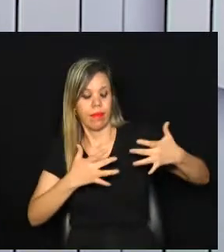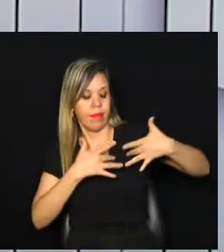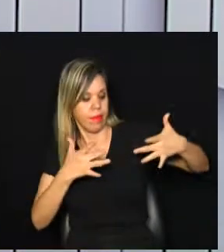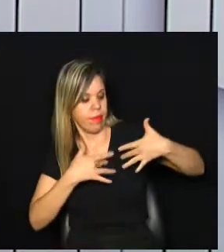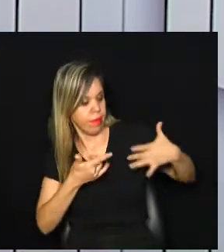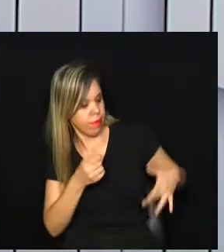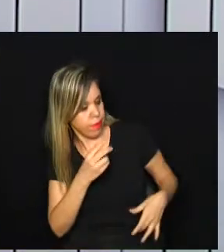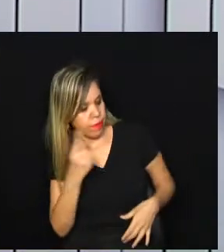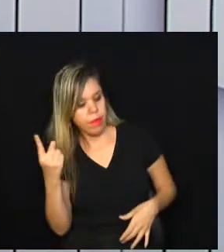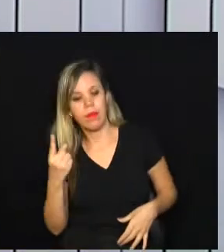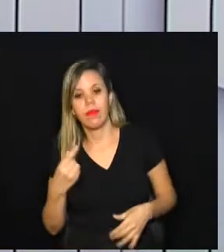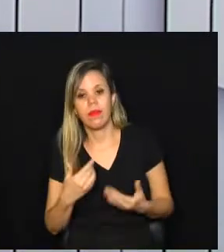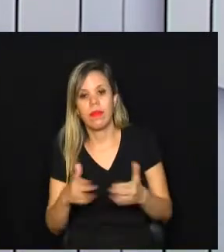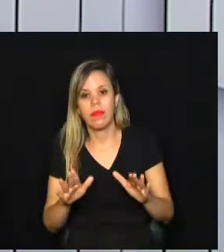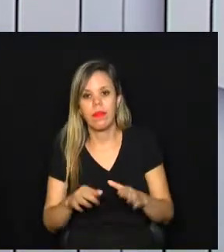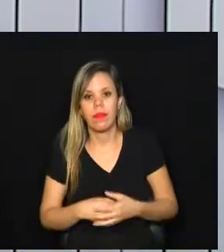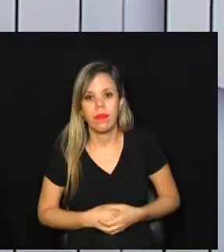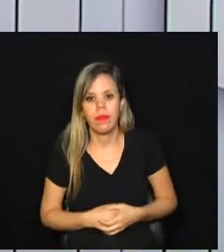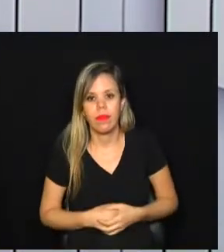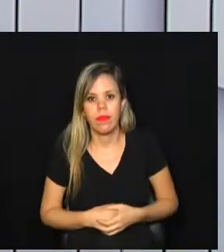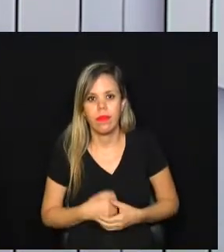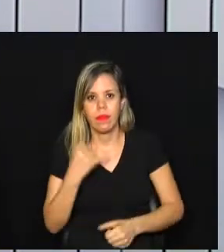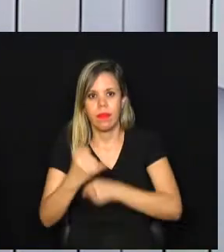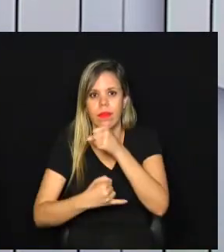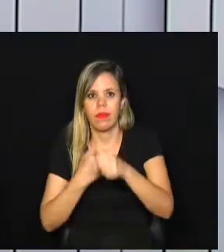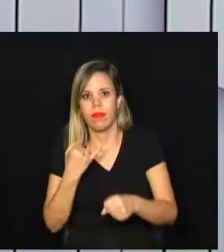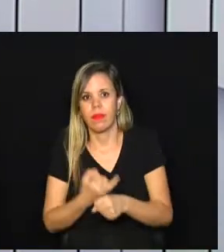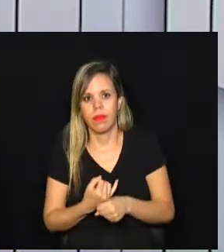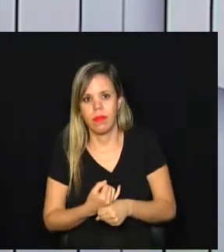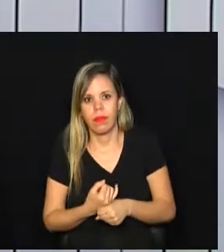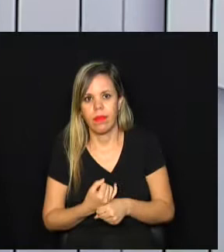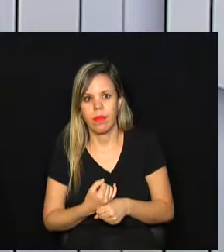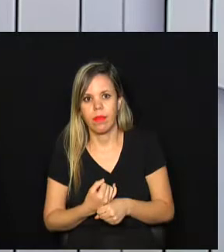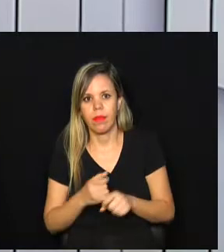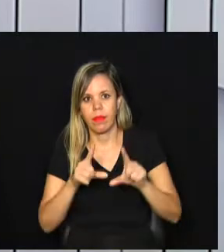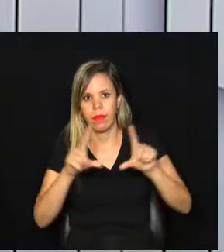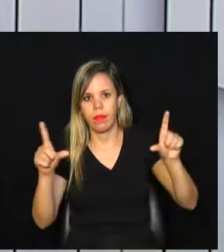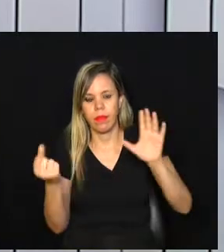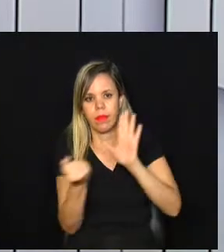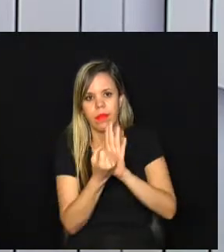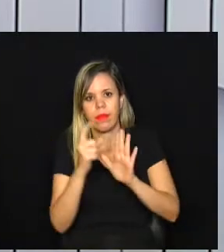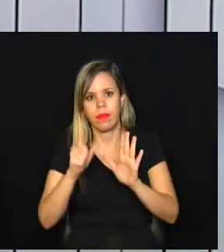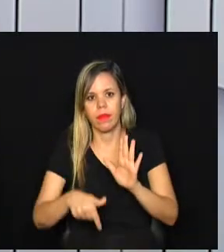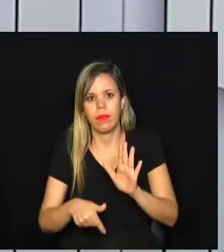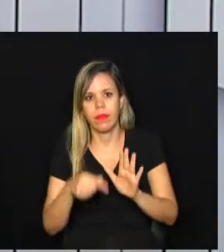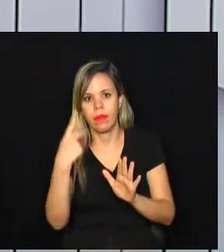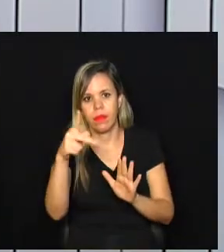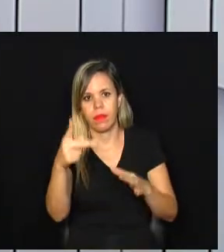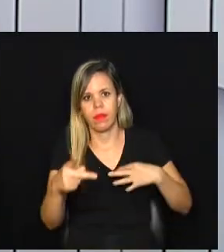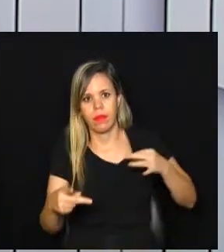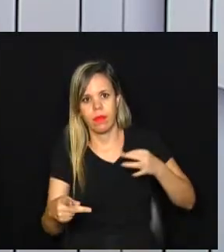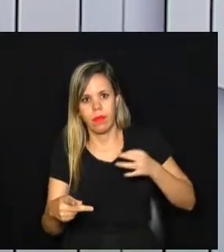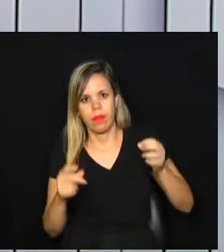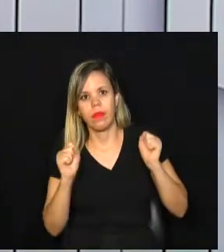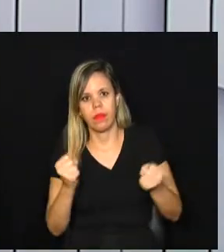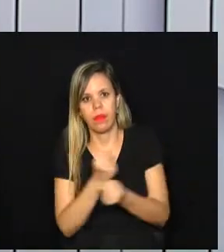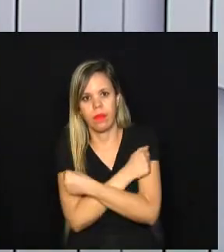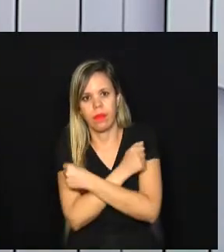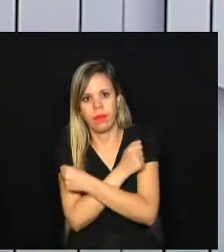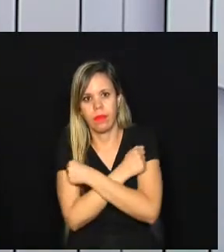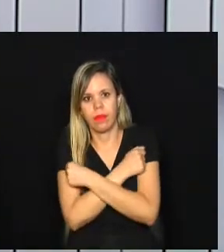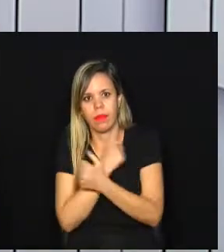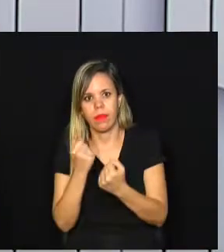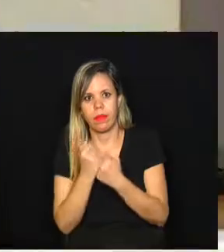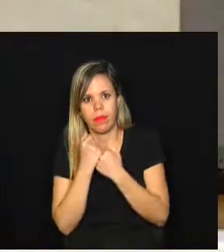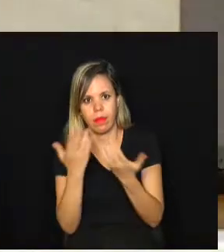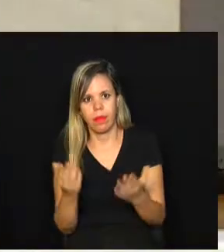Campinas foi lançada de maneira online e o slogan desta vez é Sua roupa pode abraçar por você.